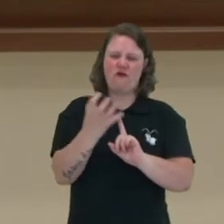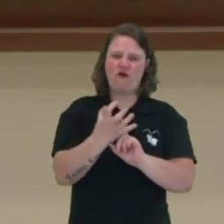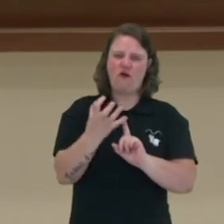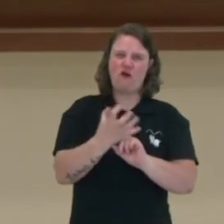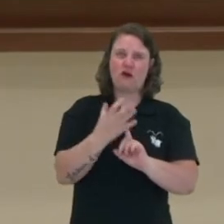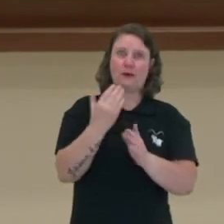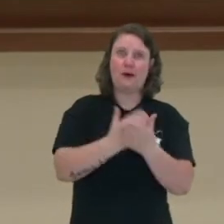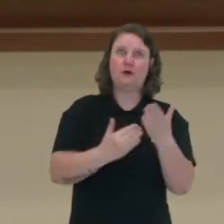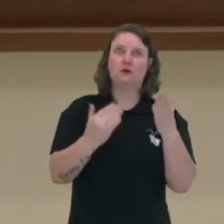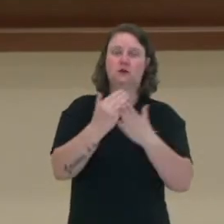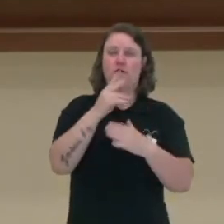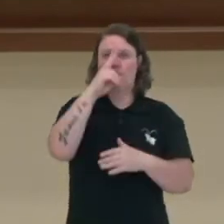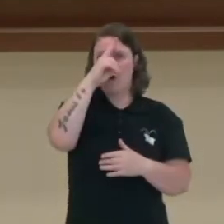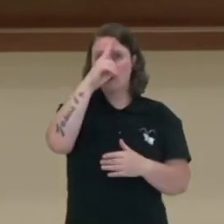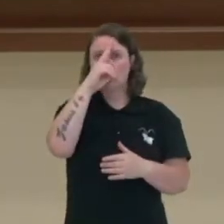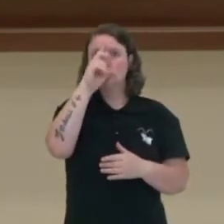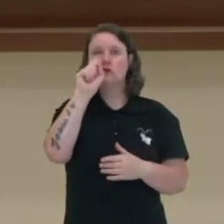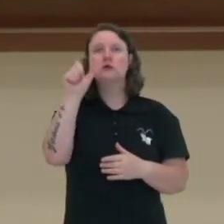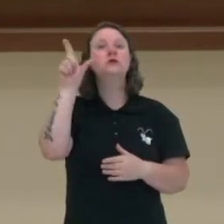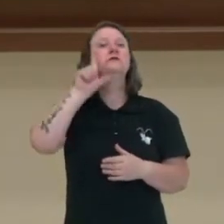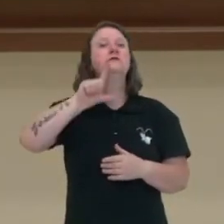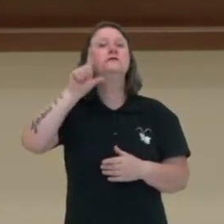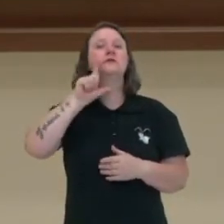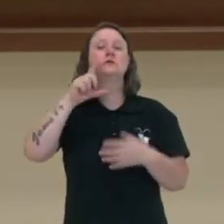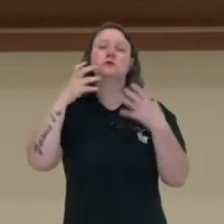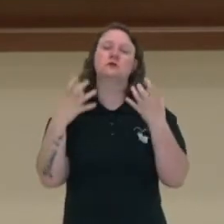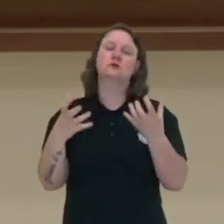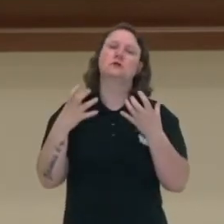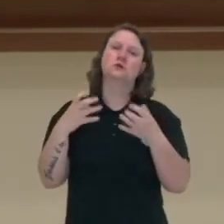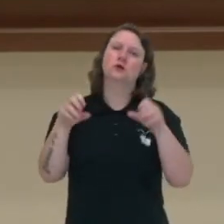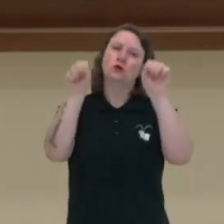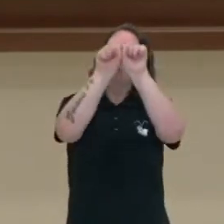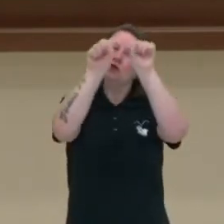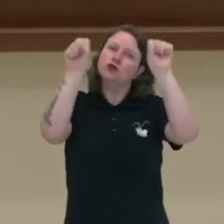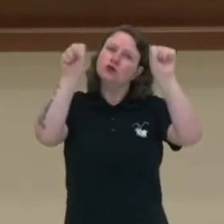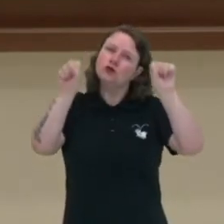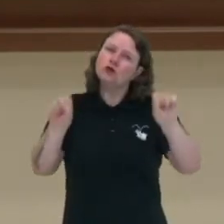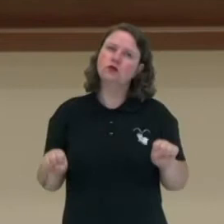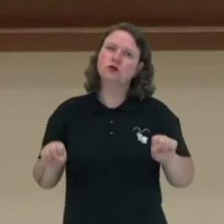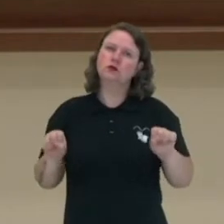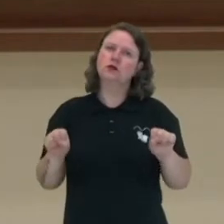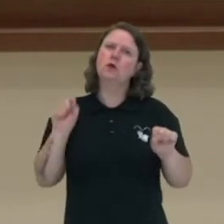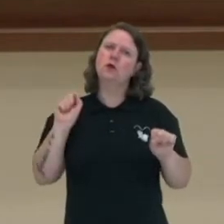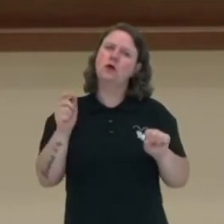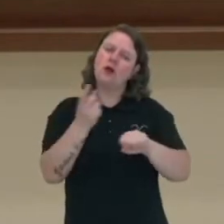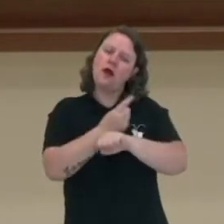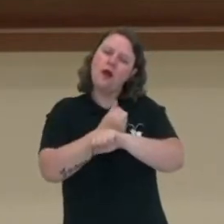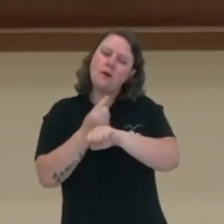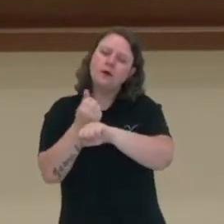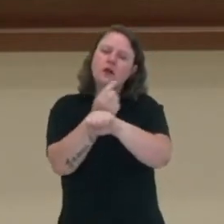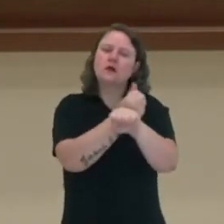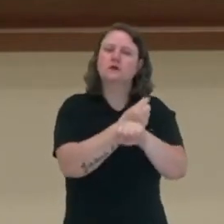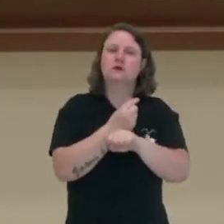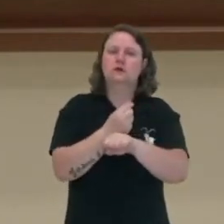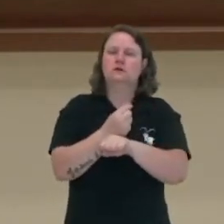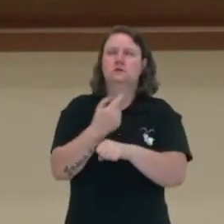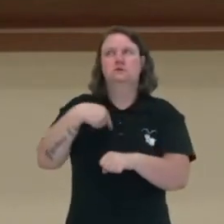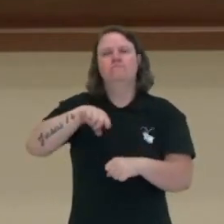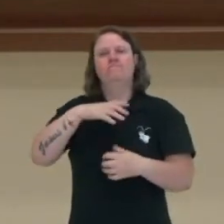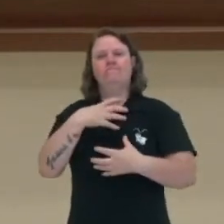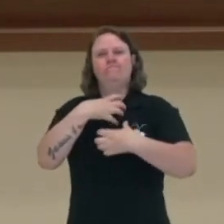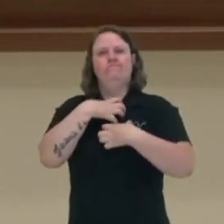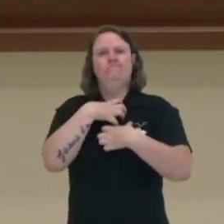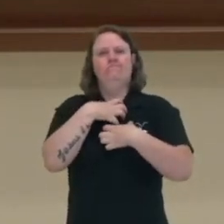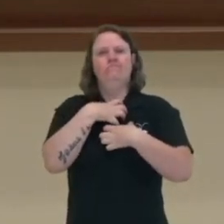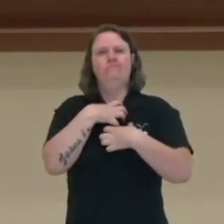é a dos Estados Unidos, que quer a permanência do sistema capitalista. E nós vamos sentir essa influência nos mais